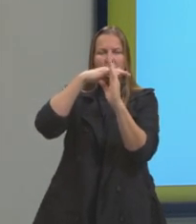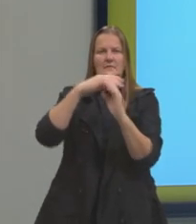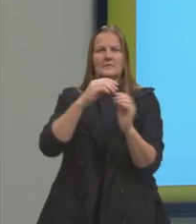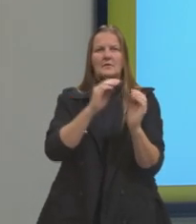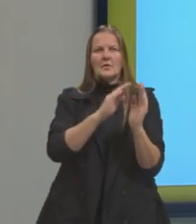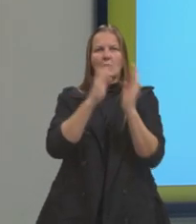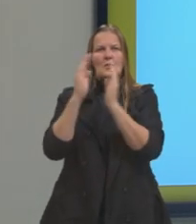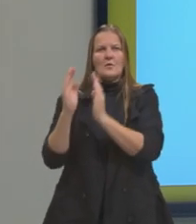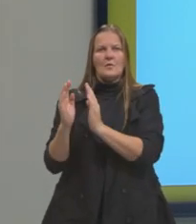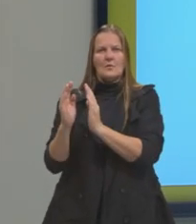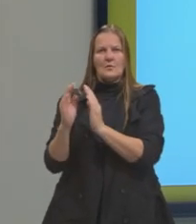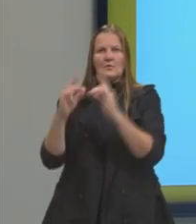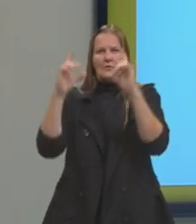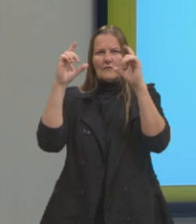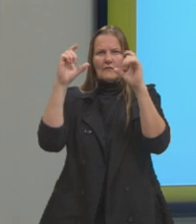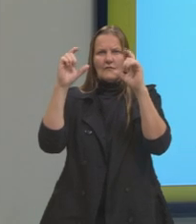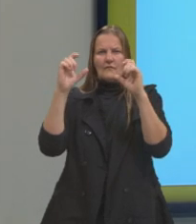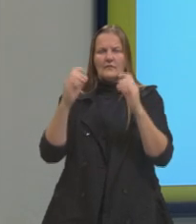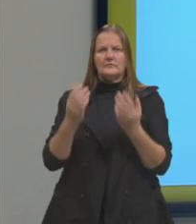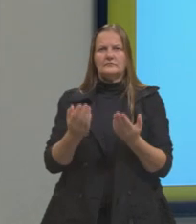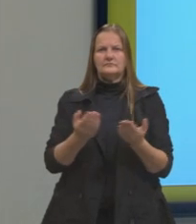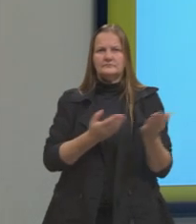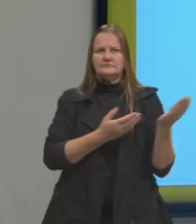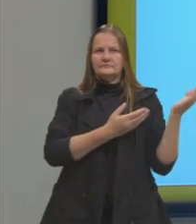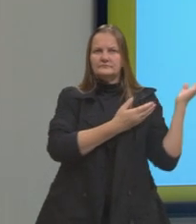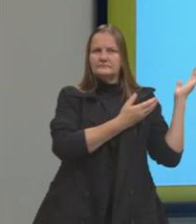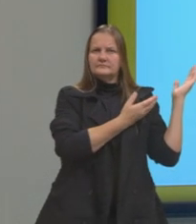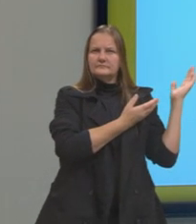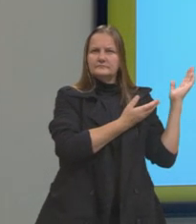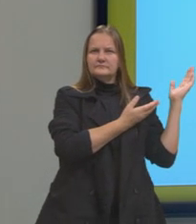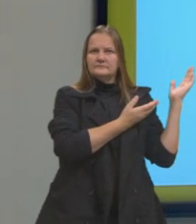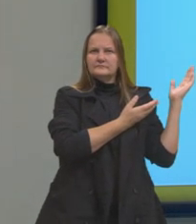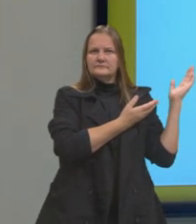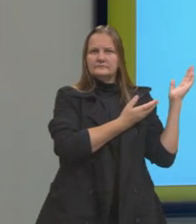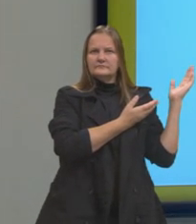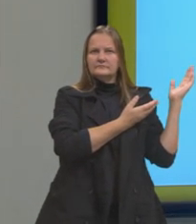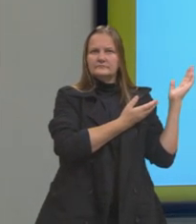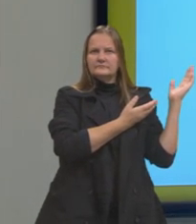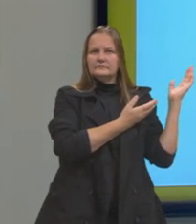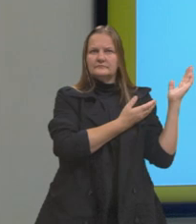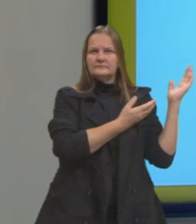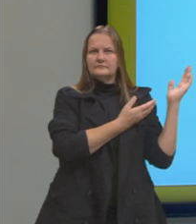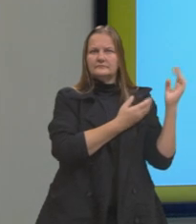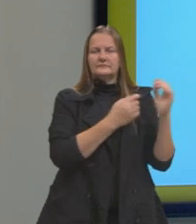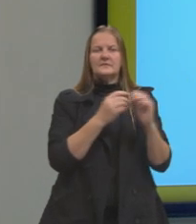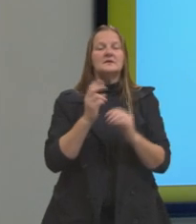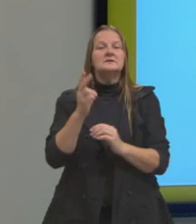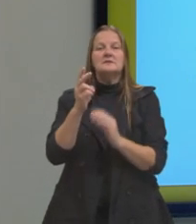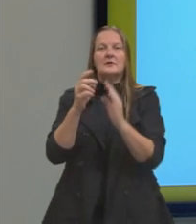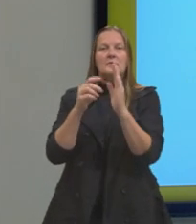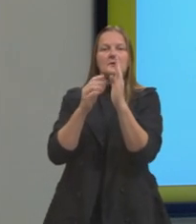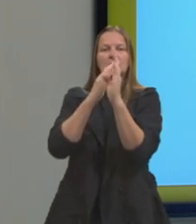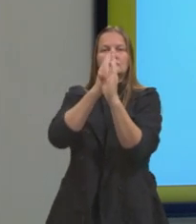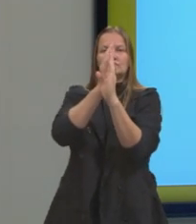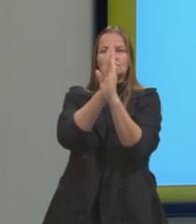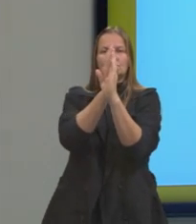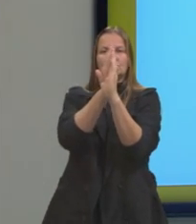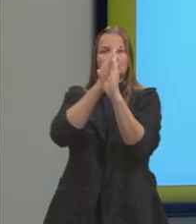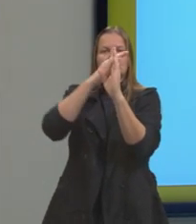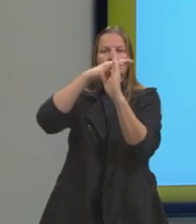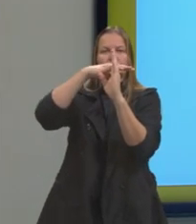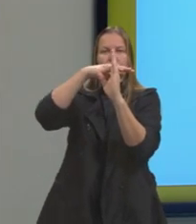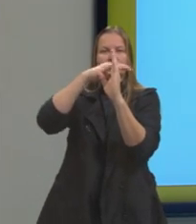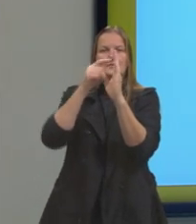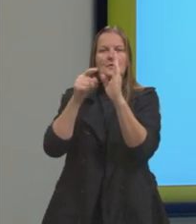quê? Eu coloquei uma imagem onde nos dá a direção, que é o sentido anti-horário que nós temos que ter o pensamento. O